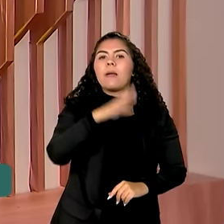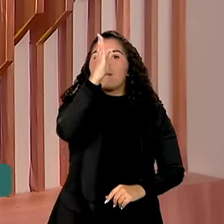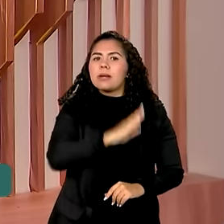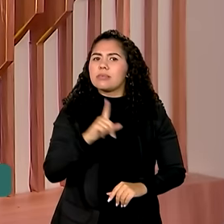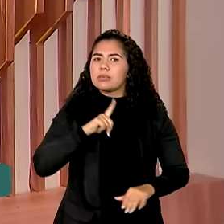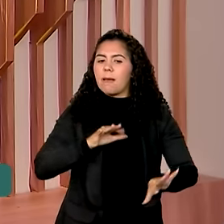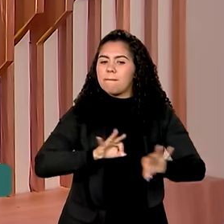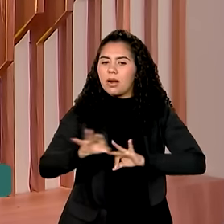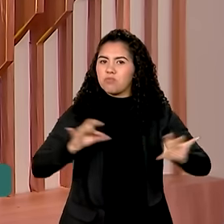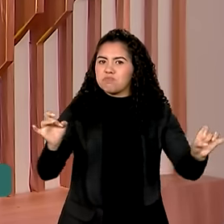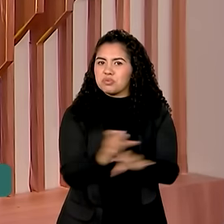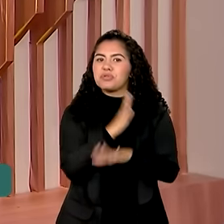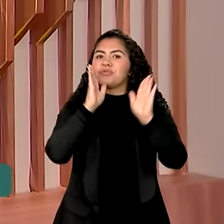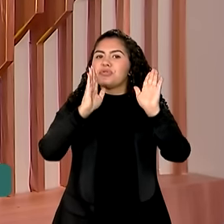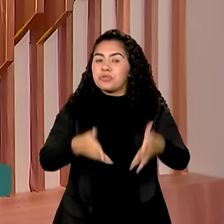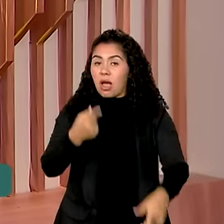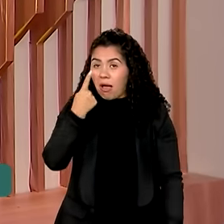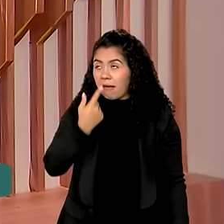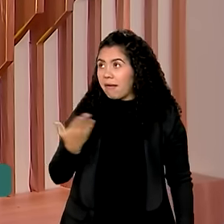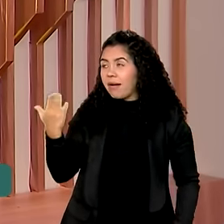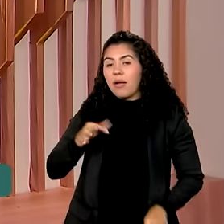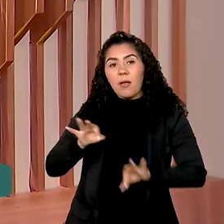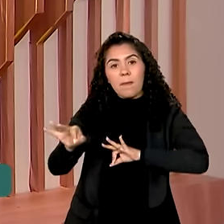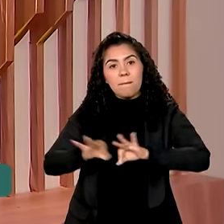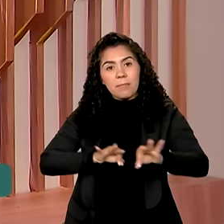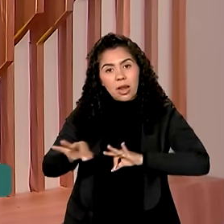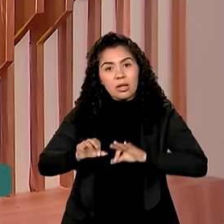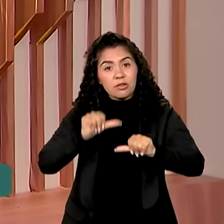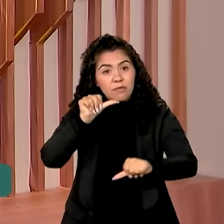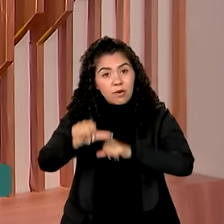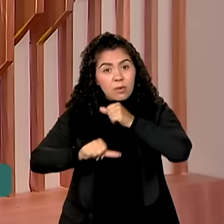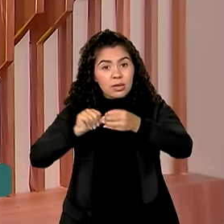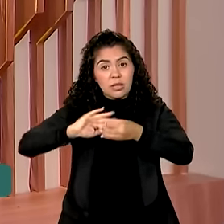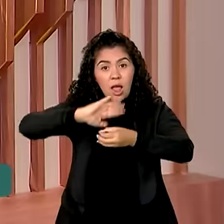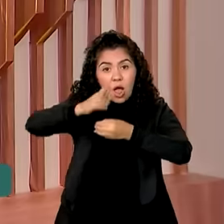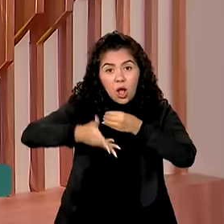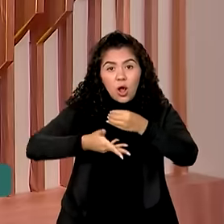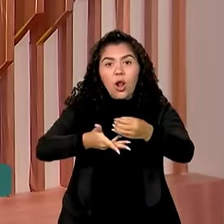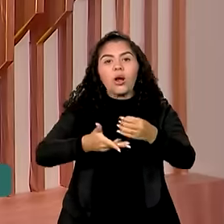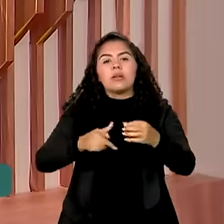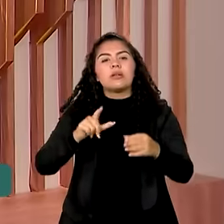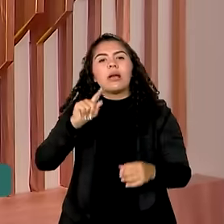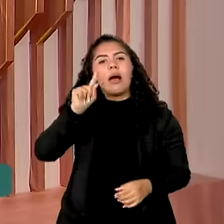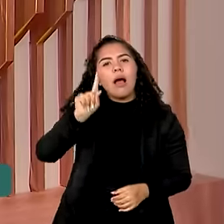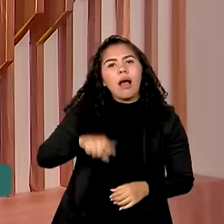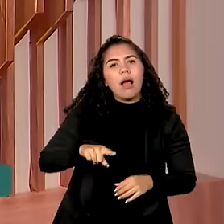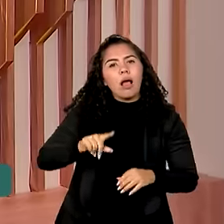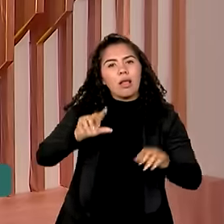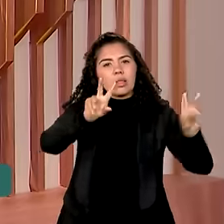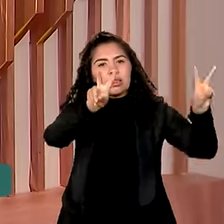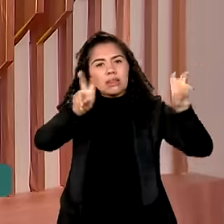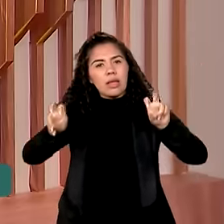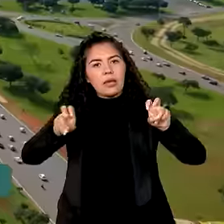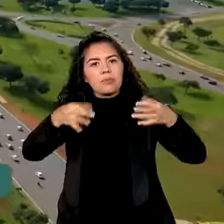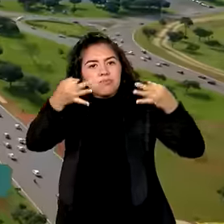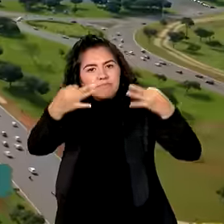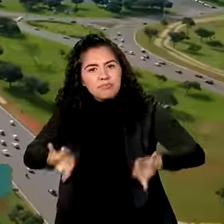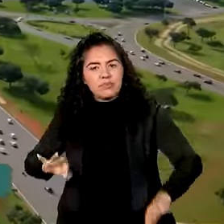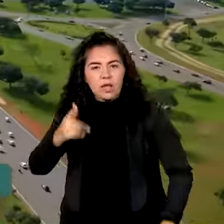um planejamento completo. É o Plano de Transformação Ecológica, tema de hoje do quadro Ponto Exato.